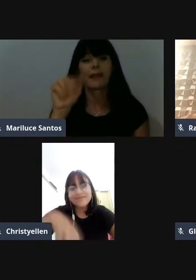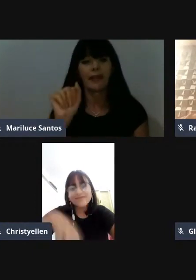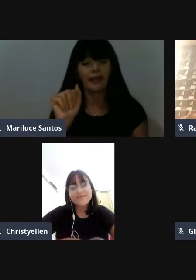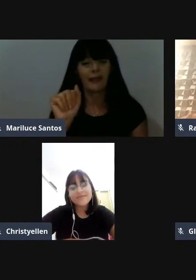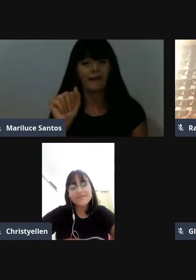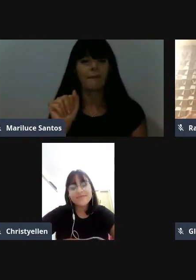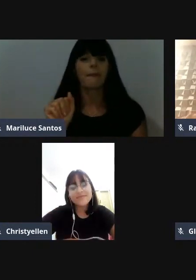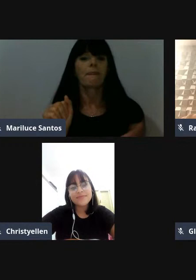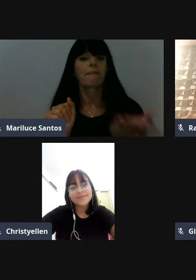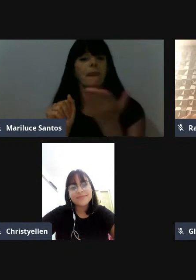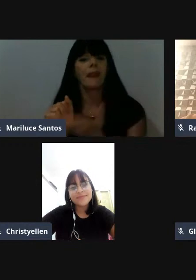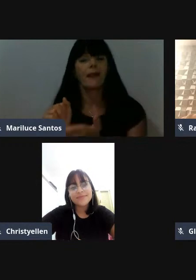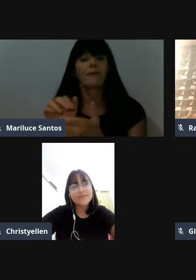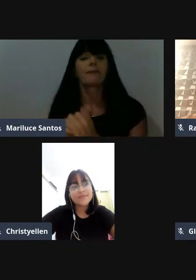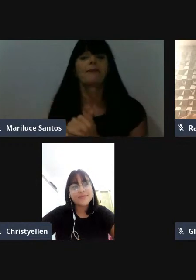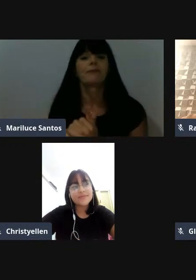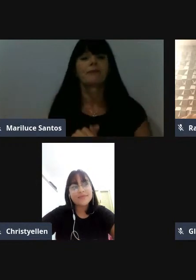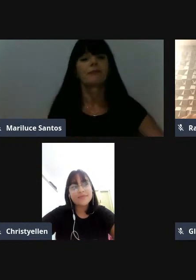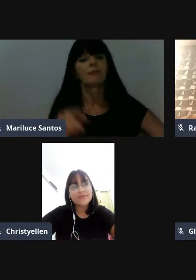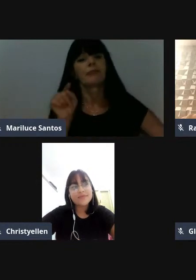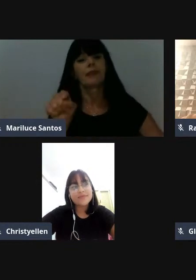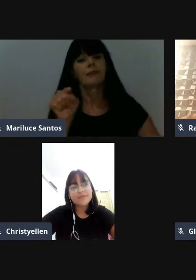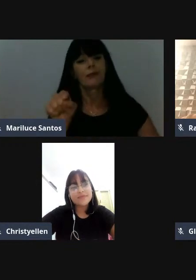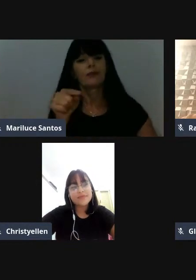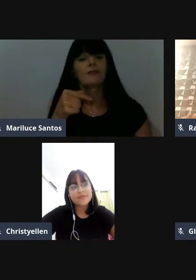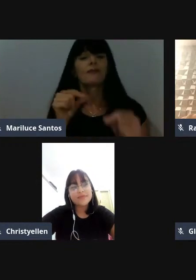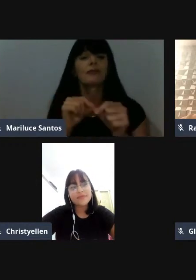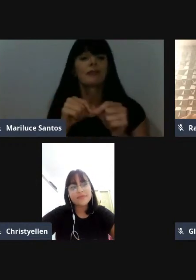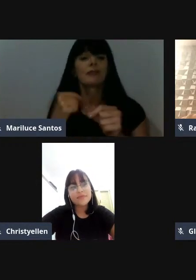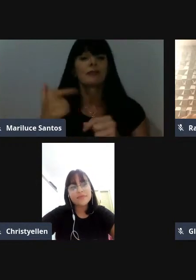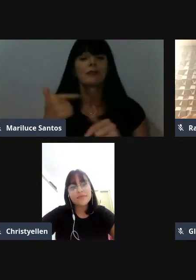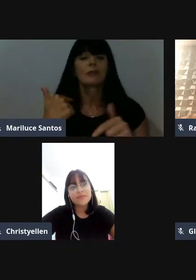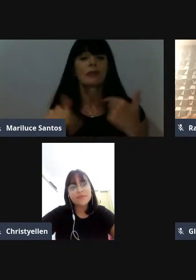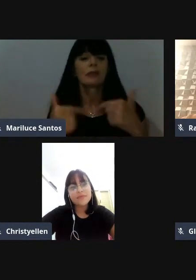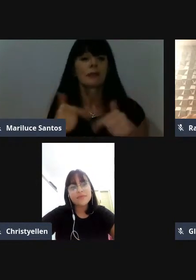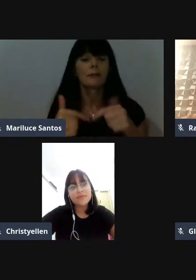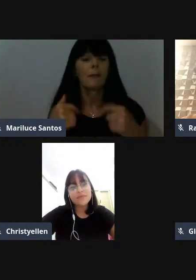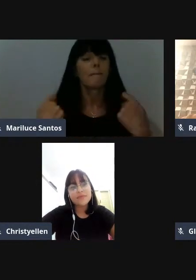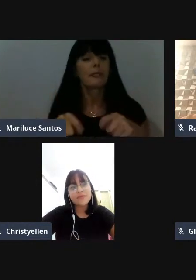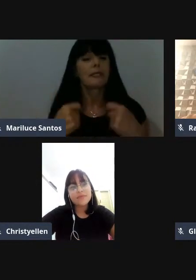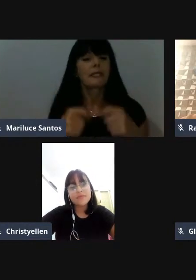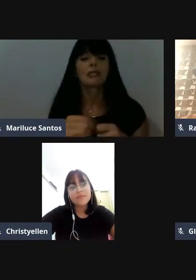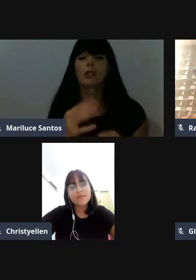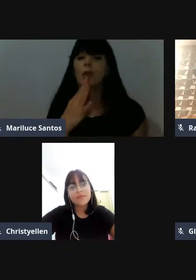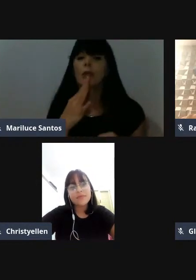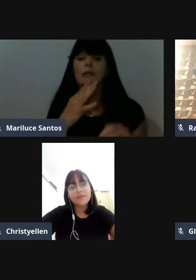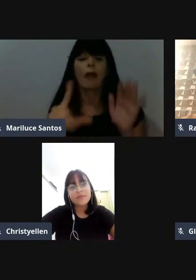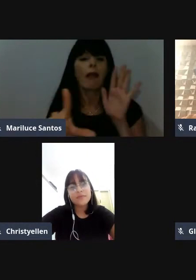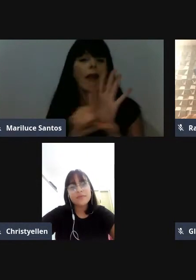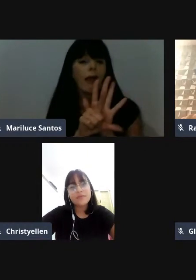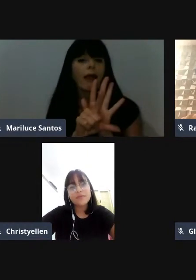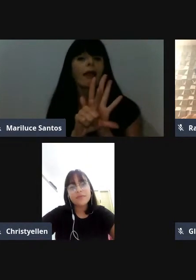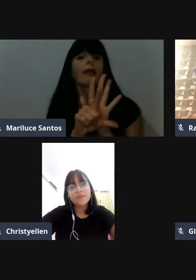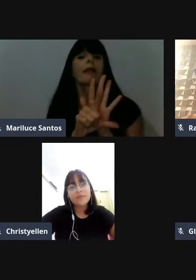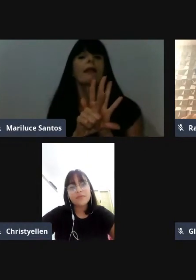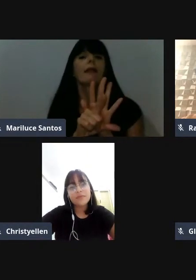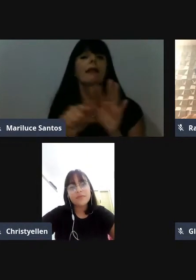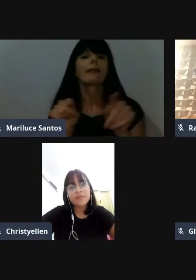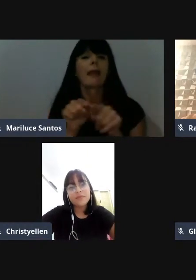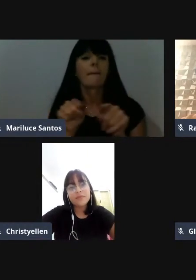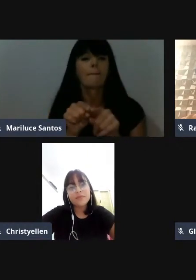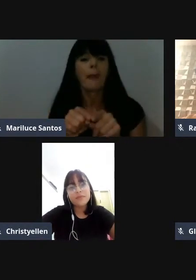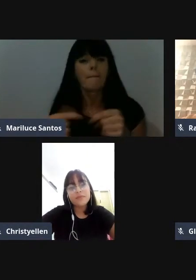Gleitinho, para exercer o seu trabalho, você precisa conhecer leis e estar em dia com a informação.